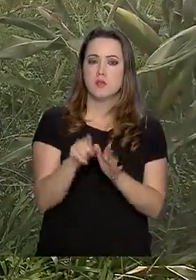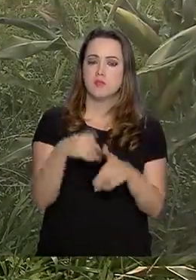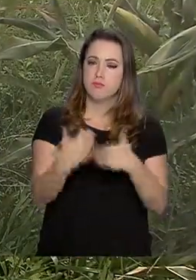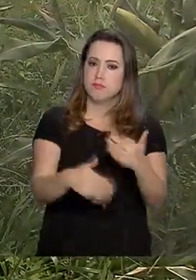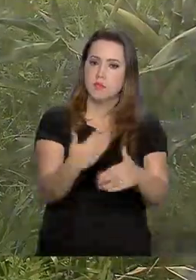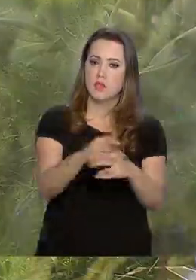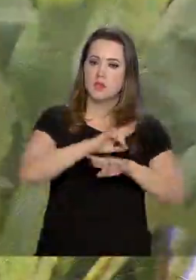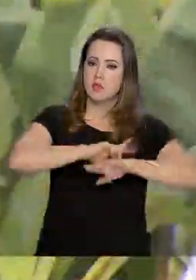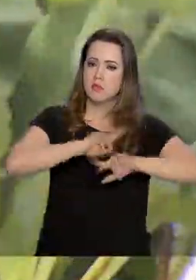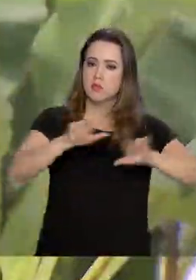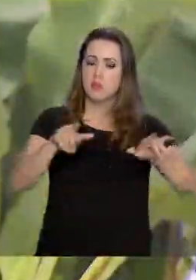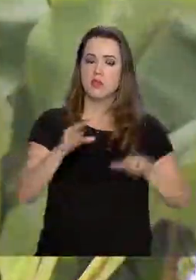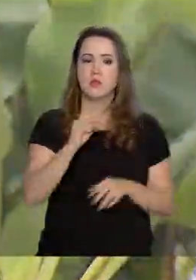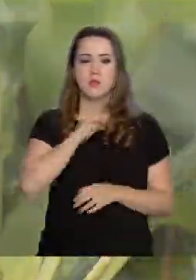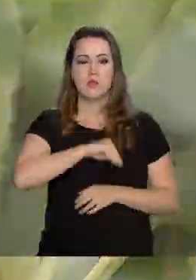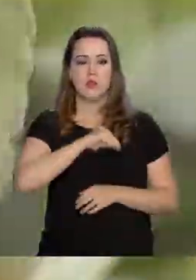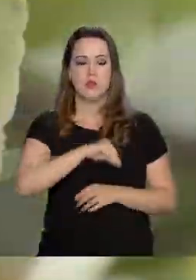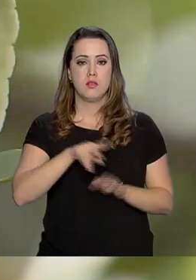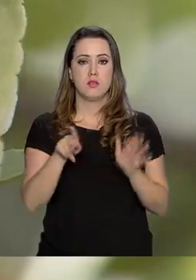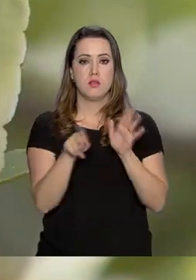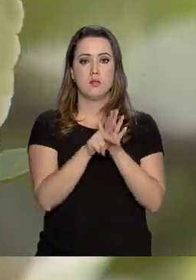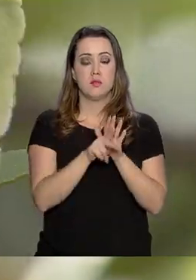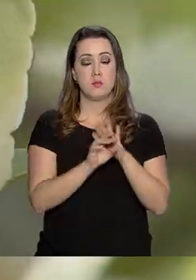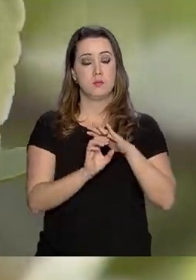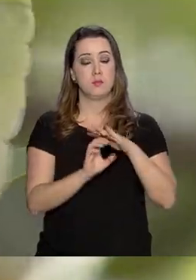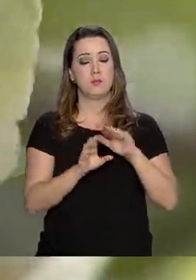diversificando e aumentando a renda em sua propriedade.